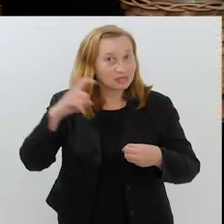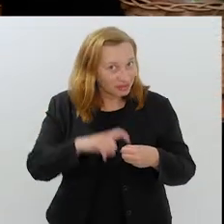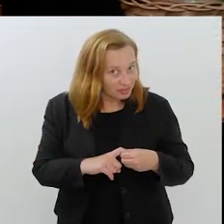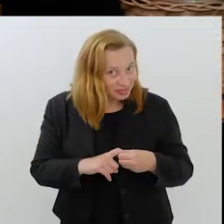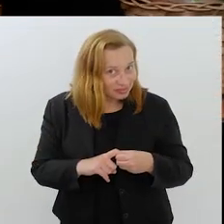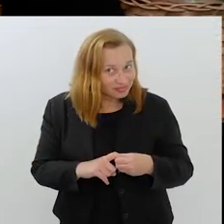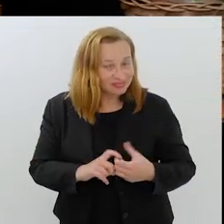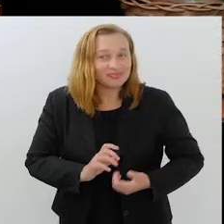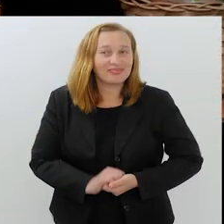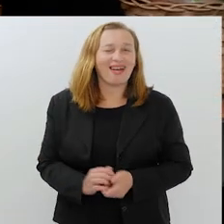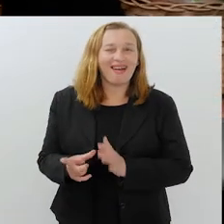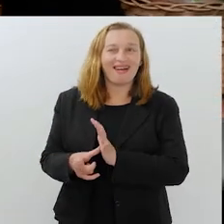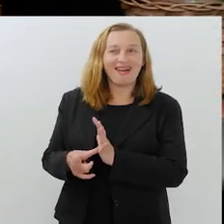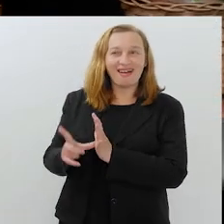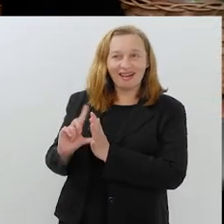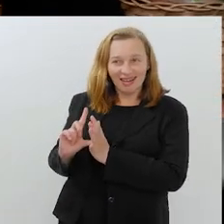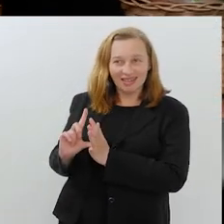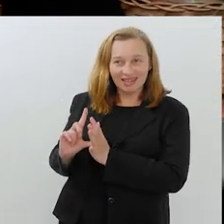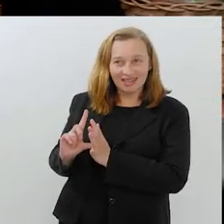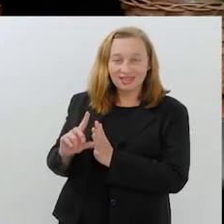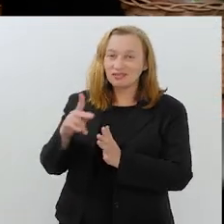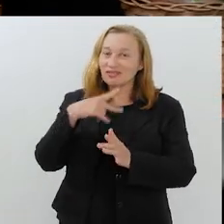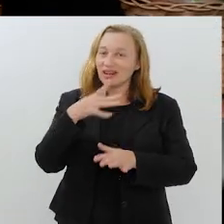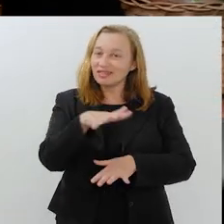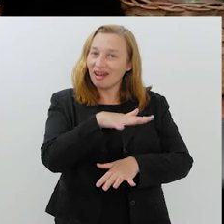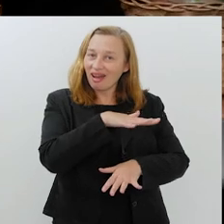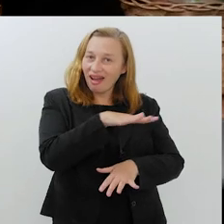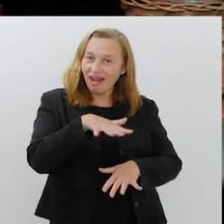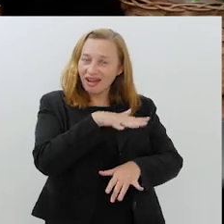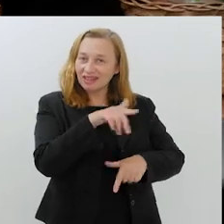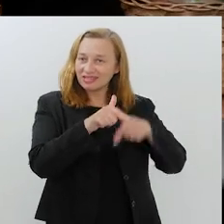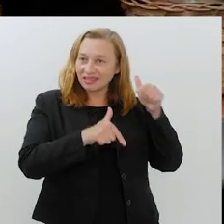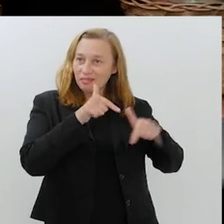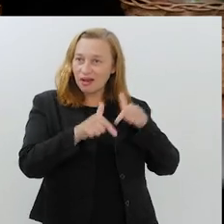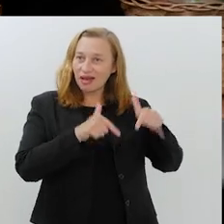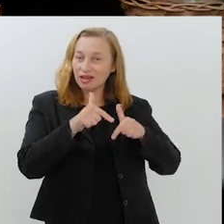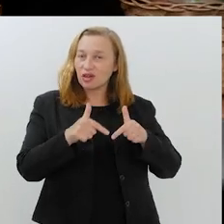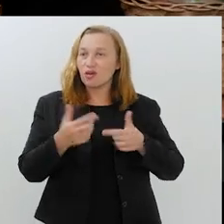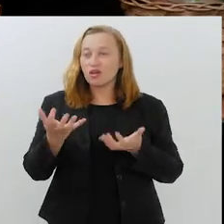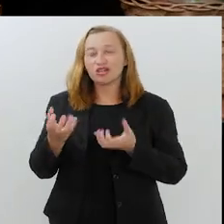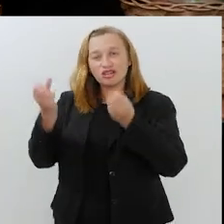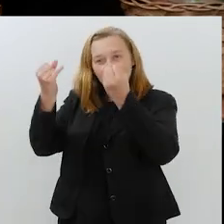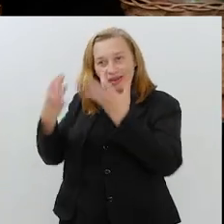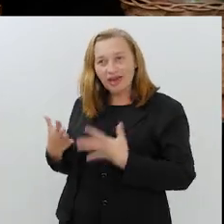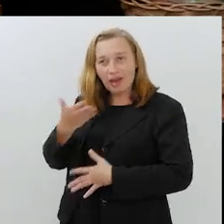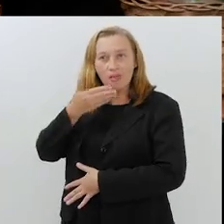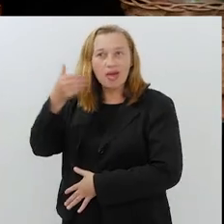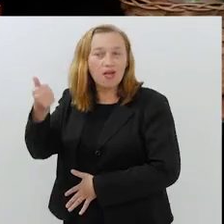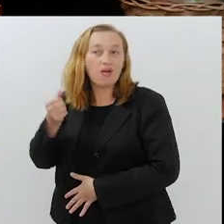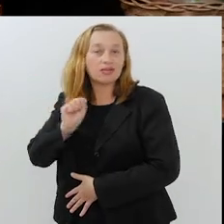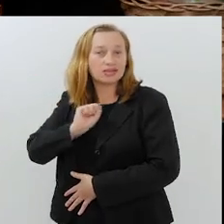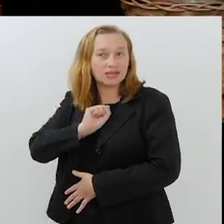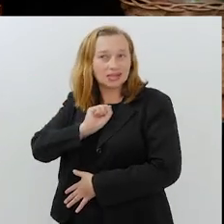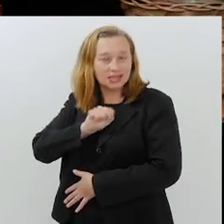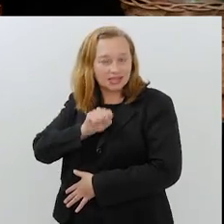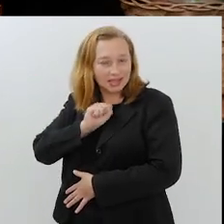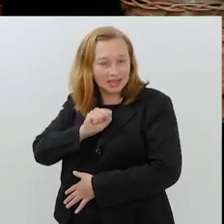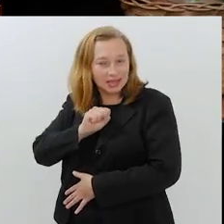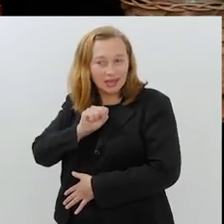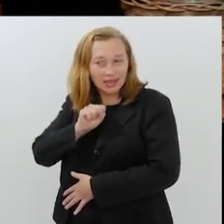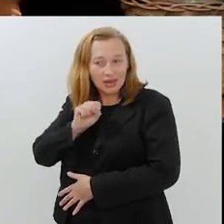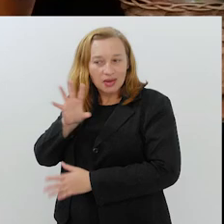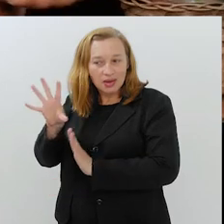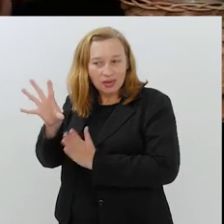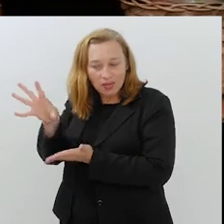Voltamos. Antes de entrar na parte do trabalho, eu queria explicar um pouco melhor. Sim, roubei a